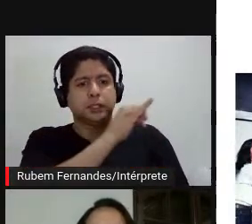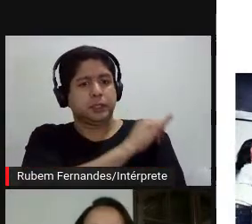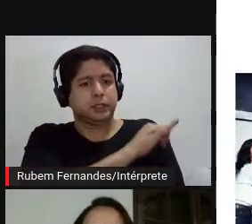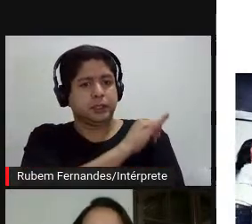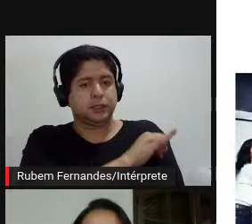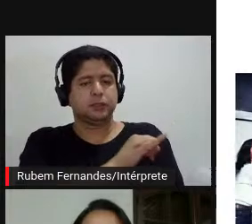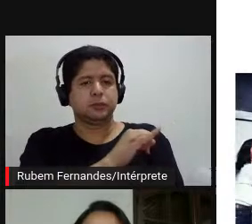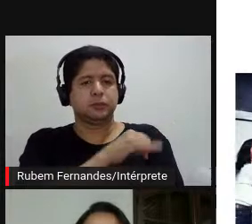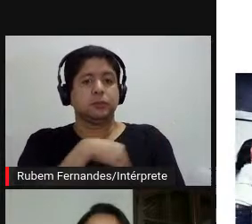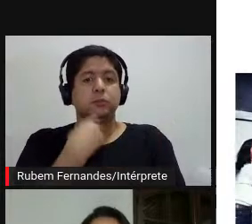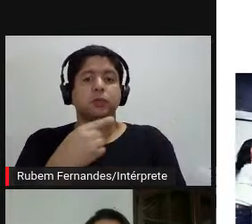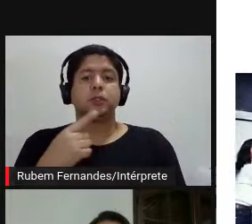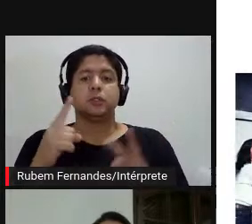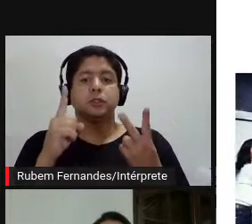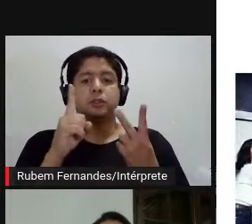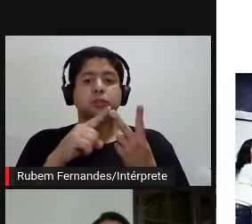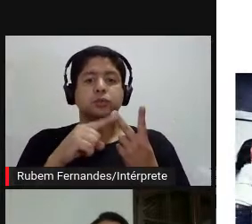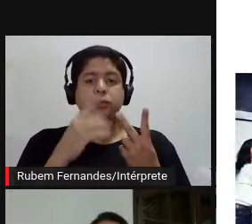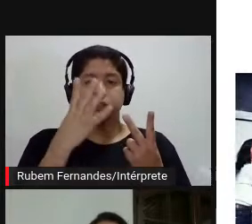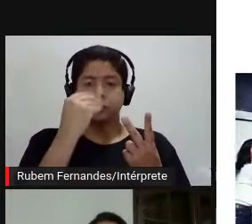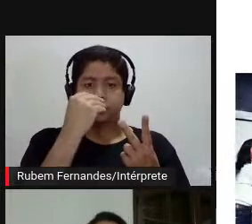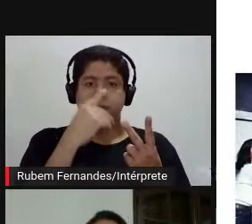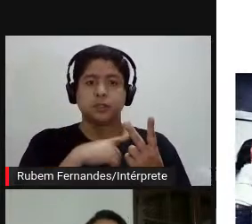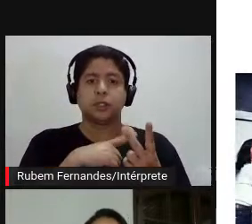segunda foto, já uma